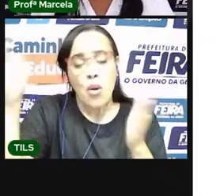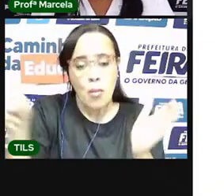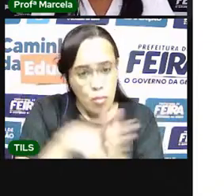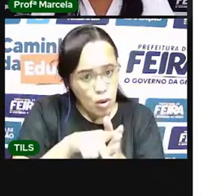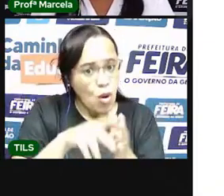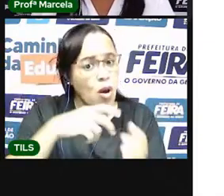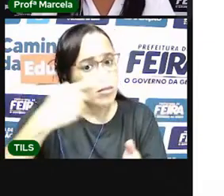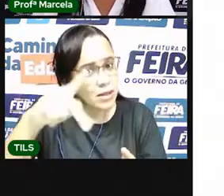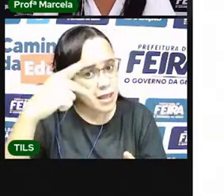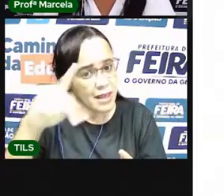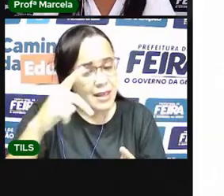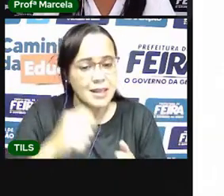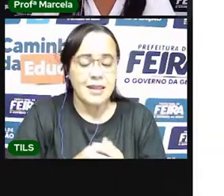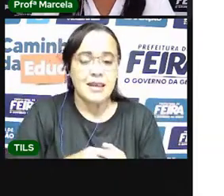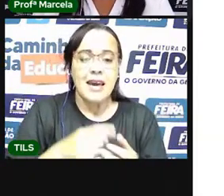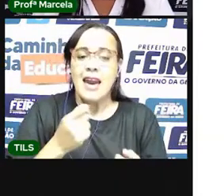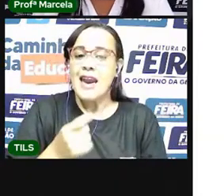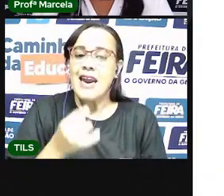tucano.